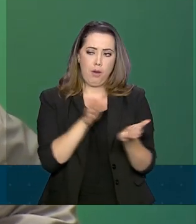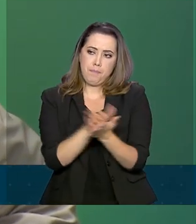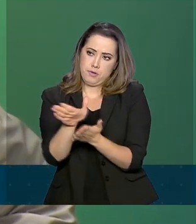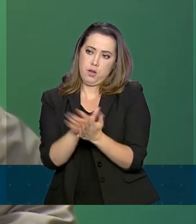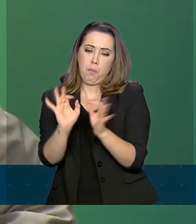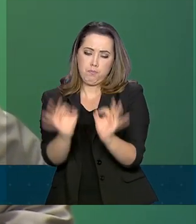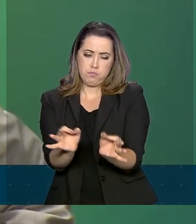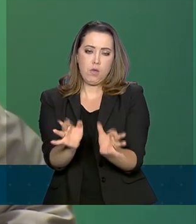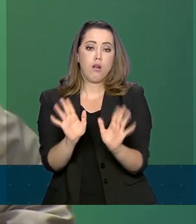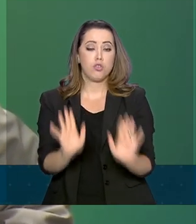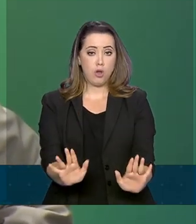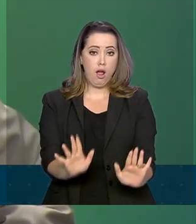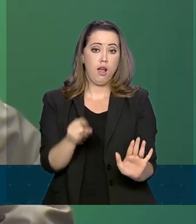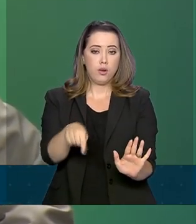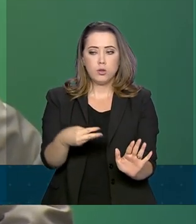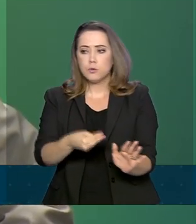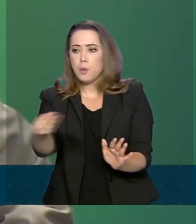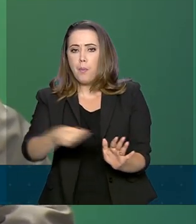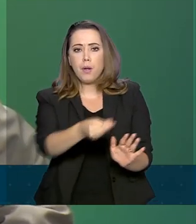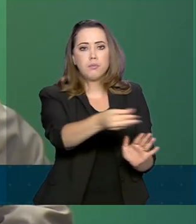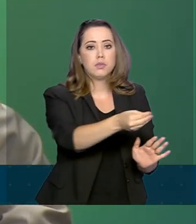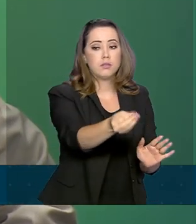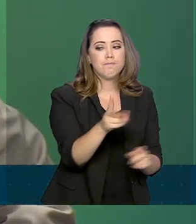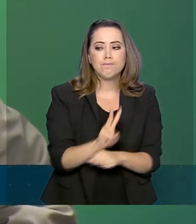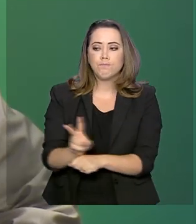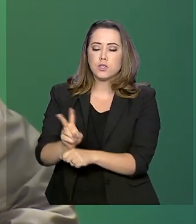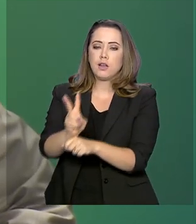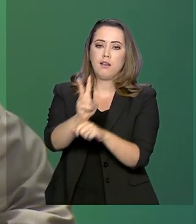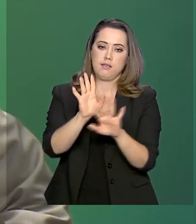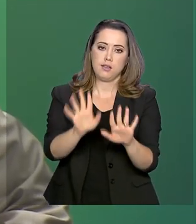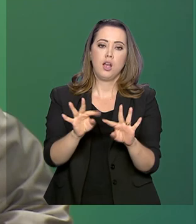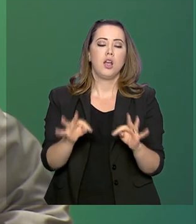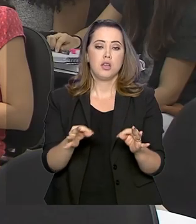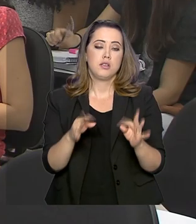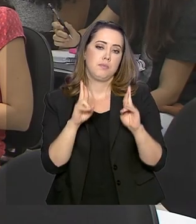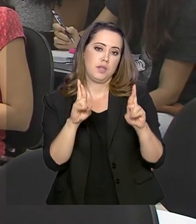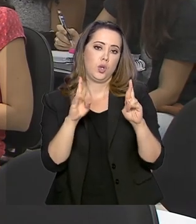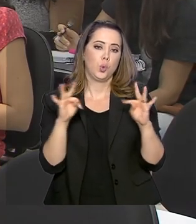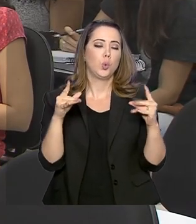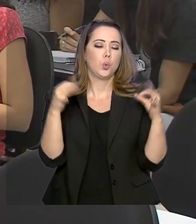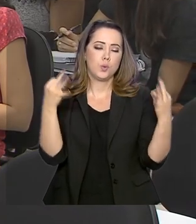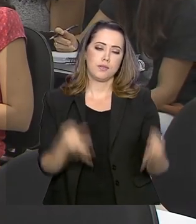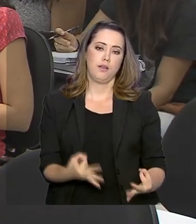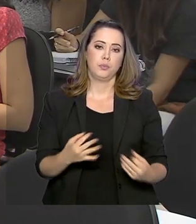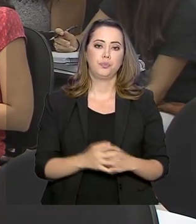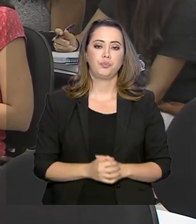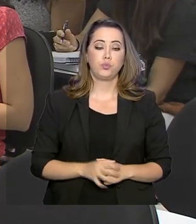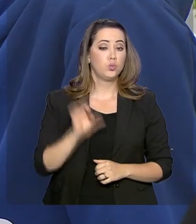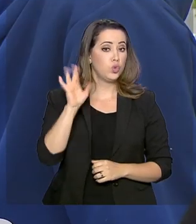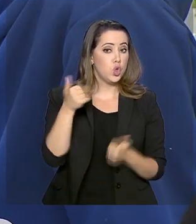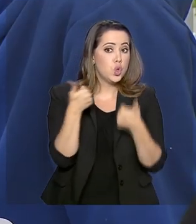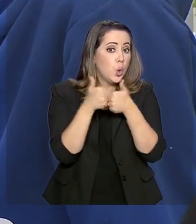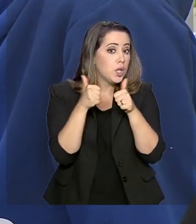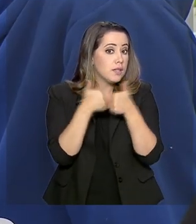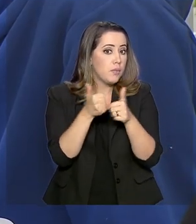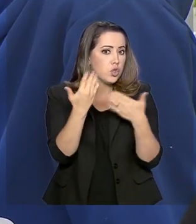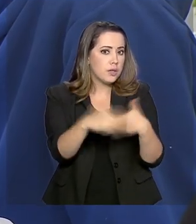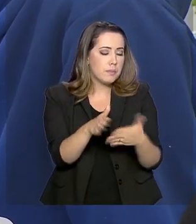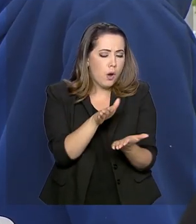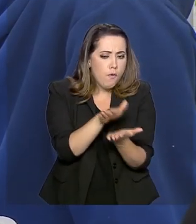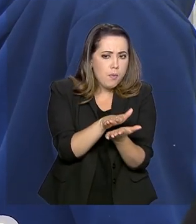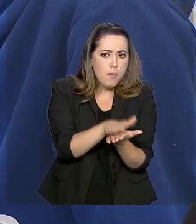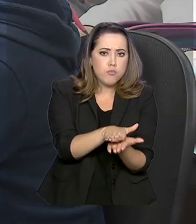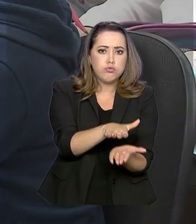e ter a certeza que tudo vai correr bem dentro da legalidade. Só no transporte das provas são mais de